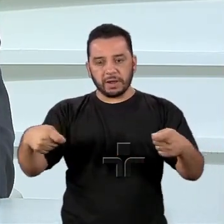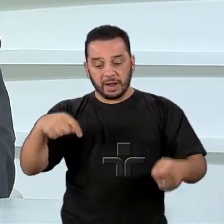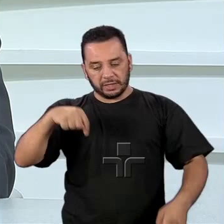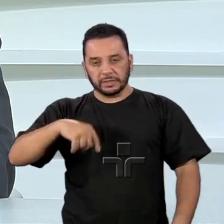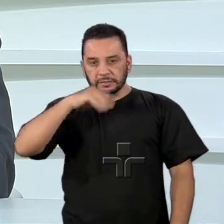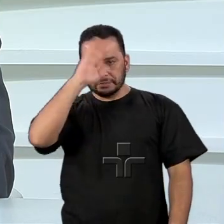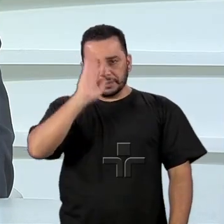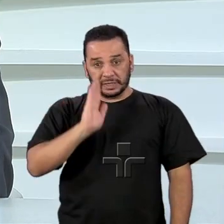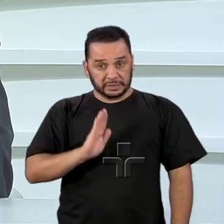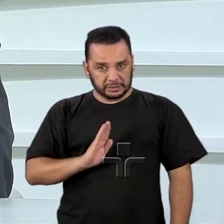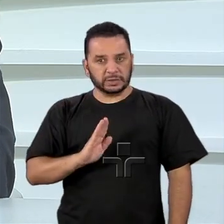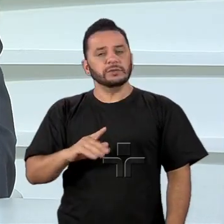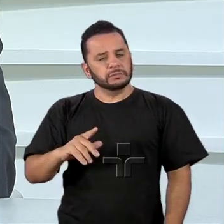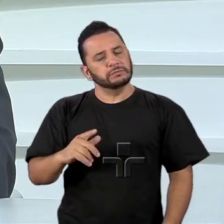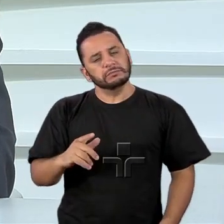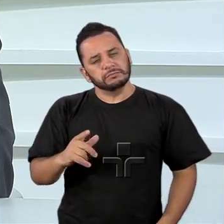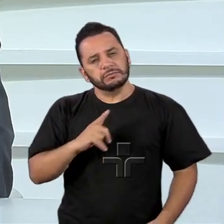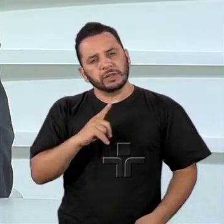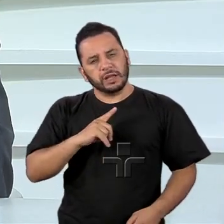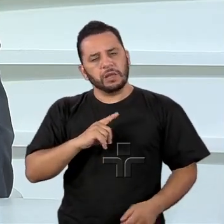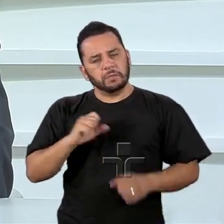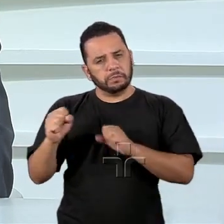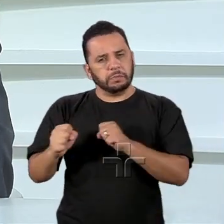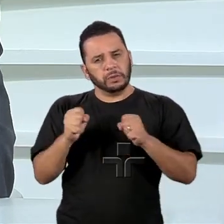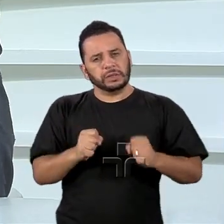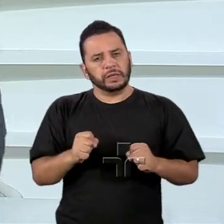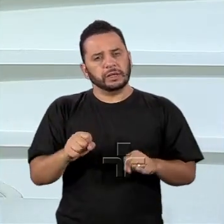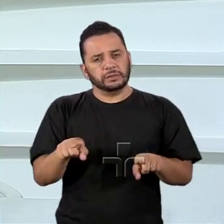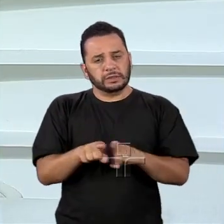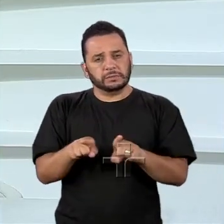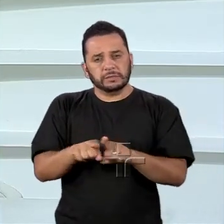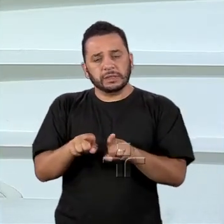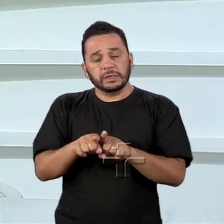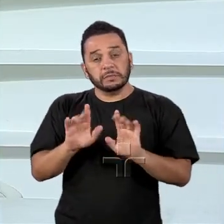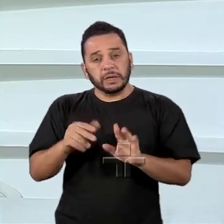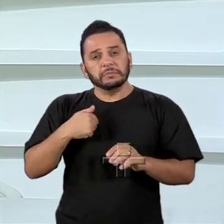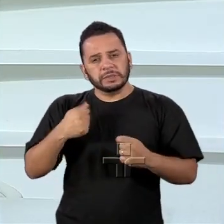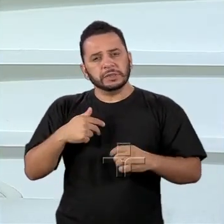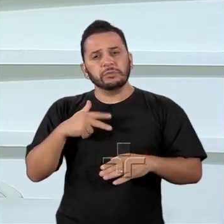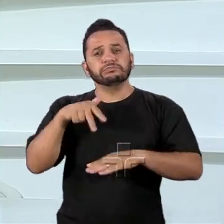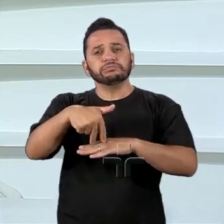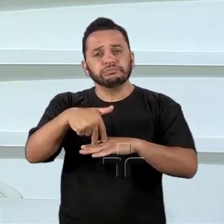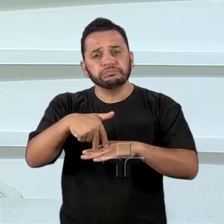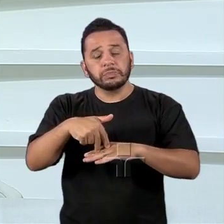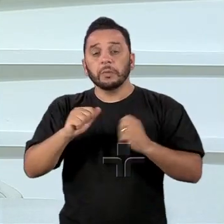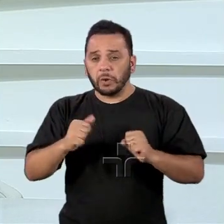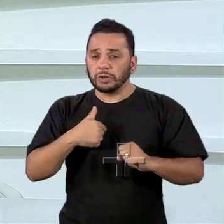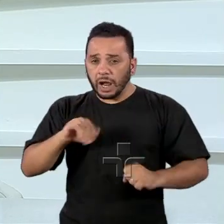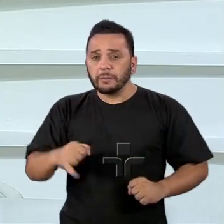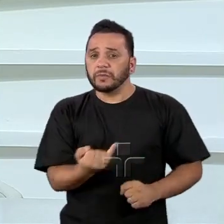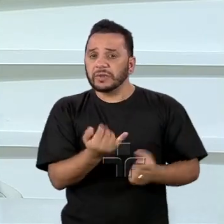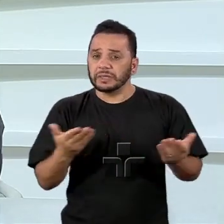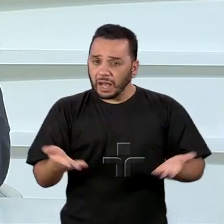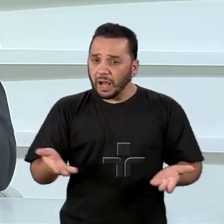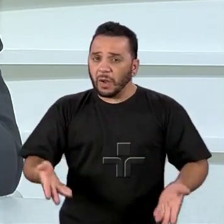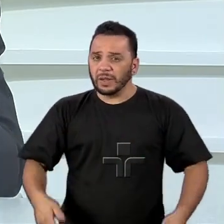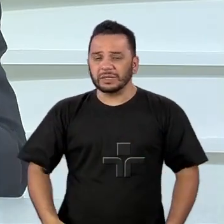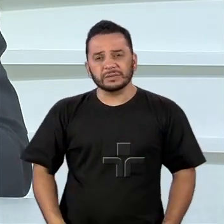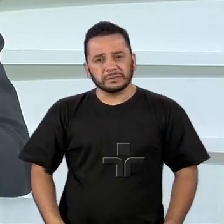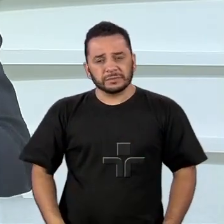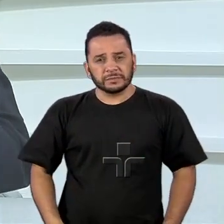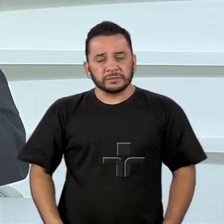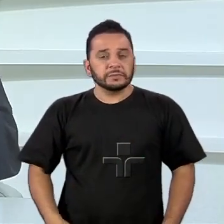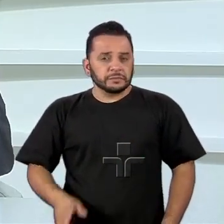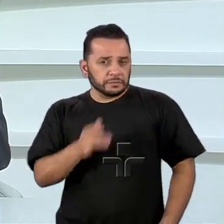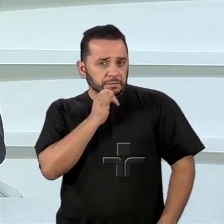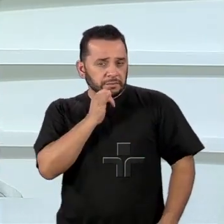eles são potentes e as médias, tem potencial de ser potentes e as médias, eles precisam se posicionar, eles podem aproveitar dessa situação, inclusive. Não é questão de